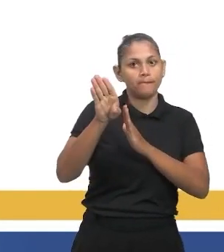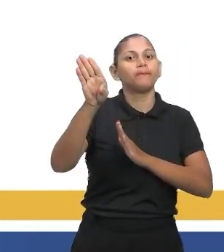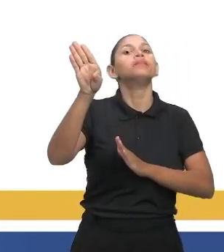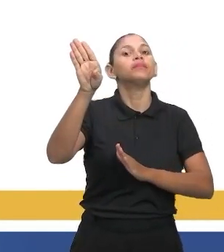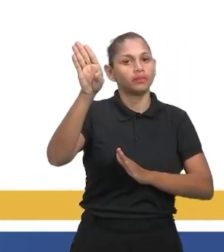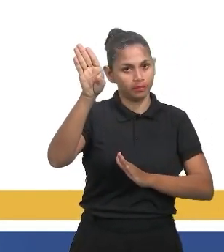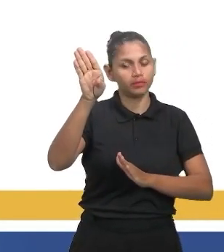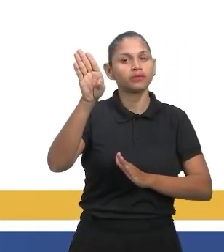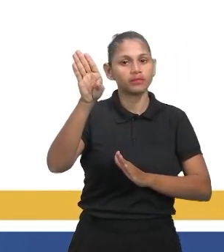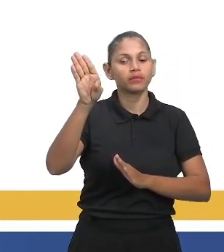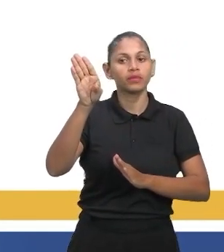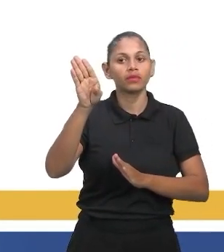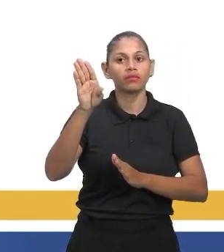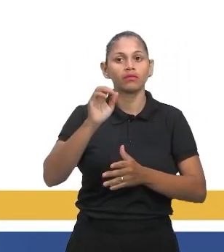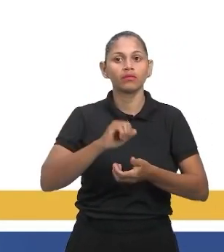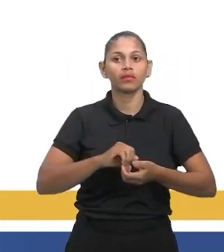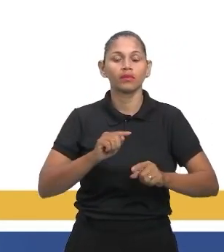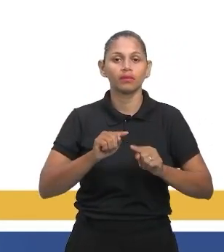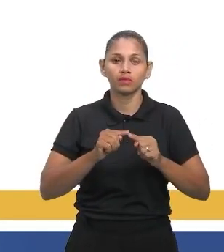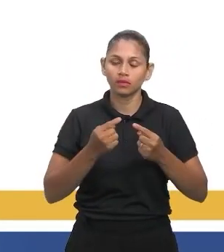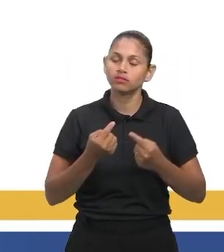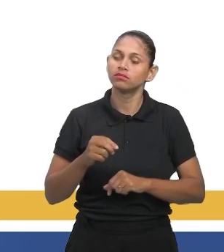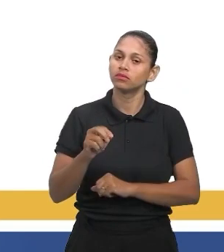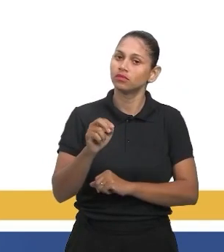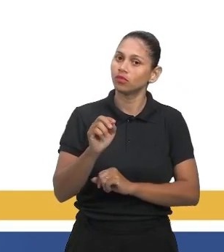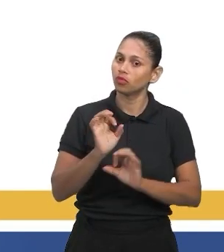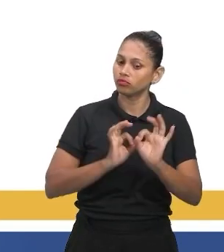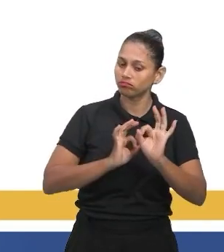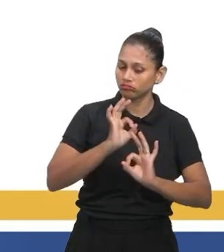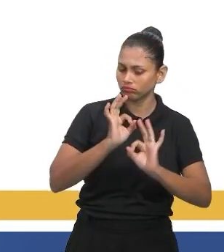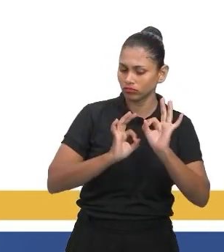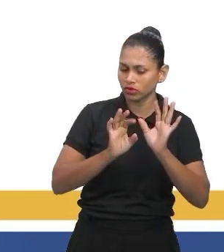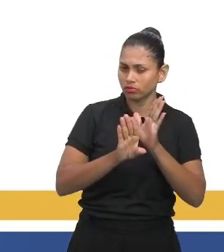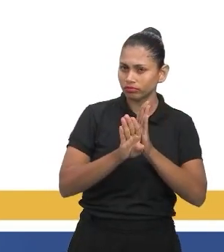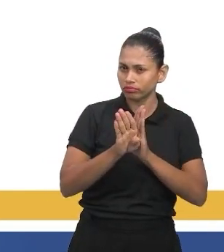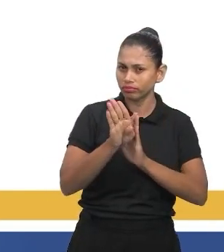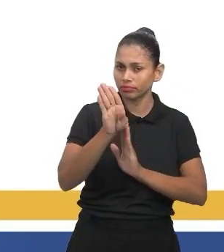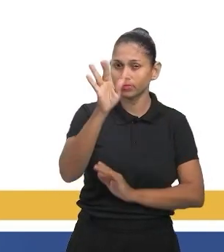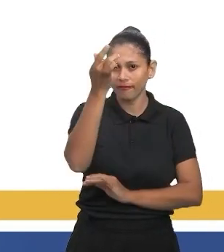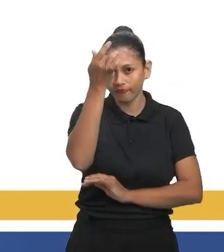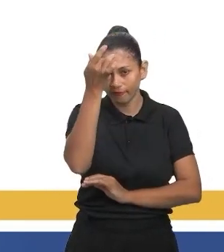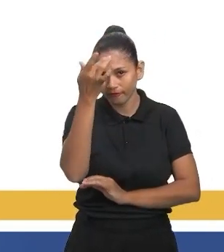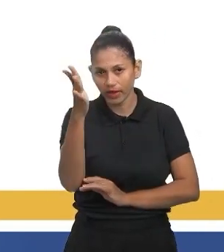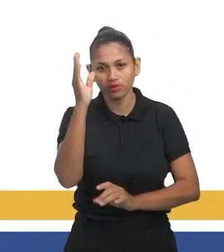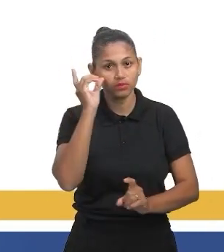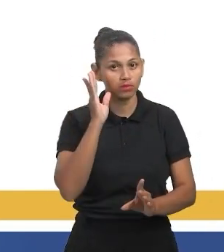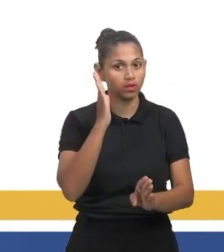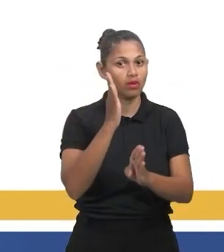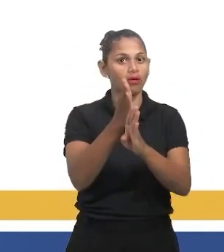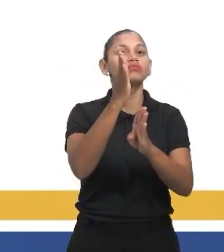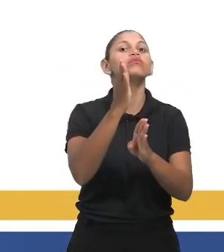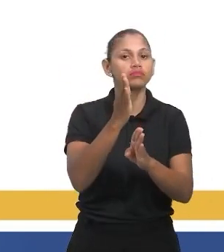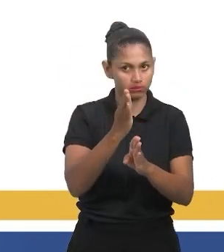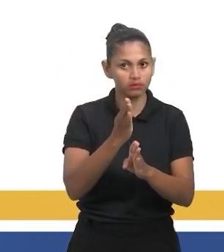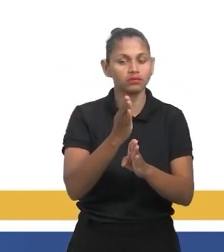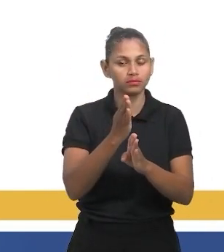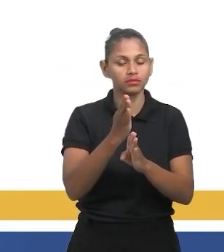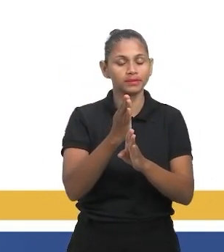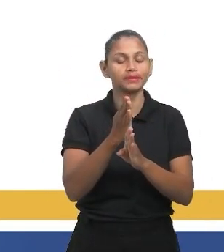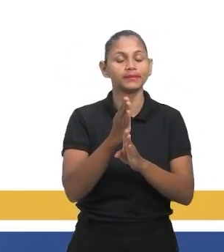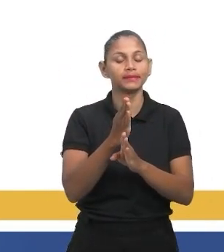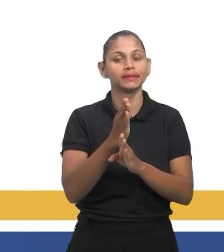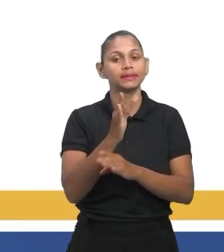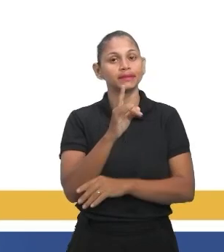vou ensinar uma técnica mais rápida. Mas, quando você organiza em ordem crescente, fica mais fácil identificar. Por exemplo, nessa lista aqui de